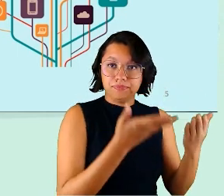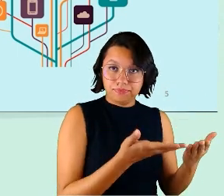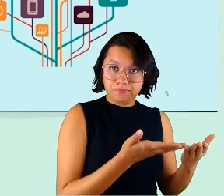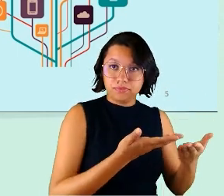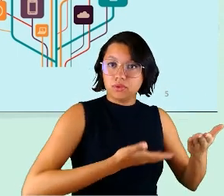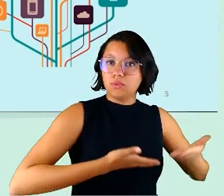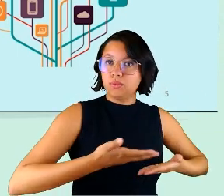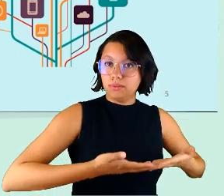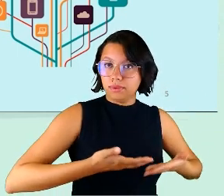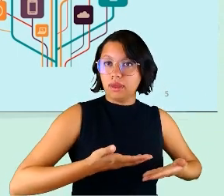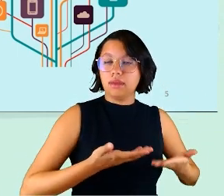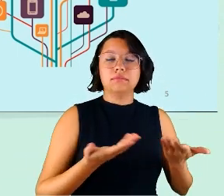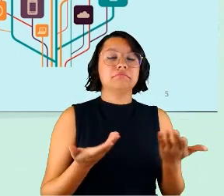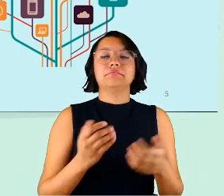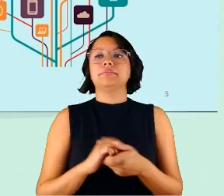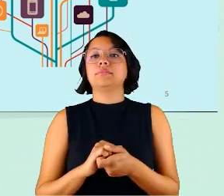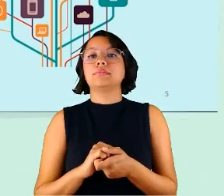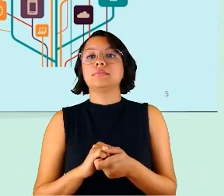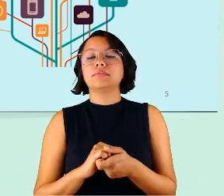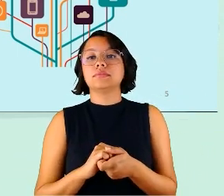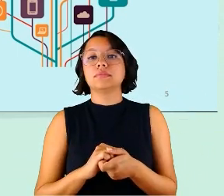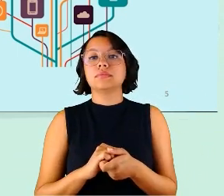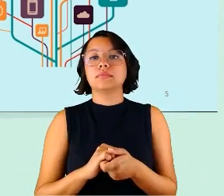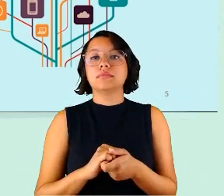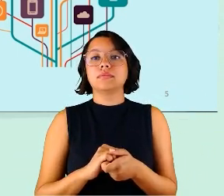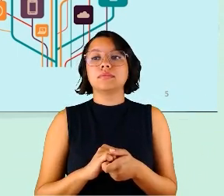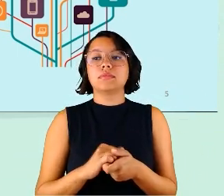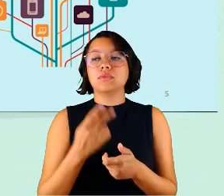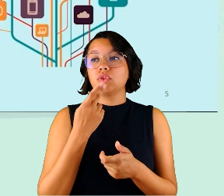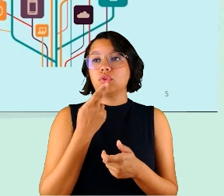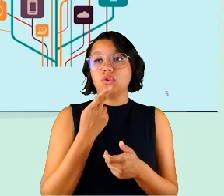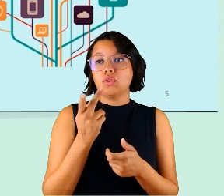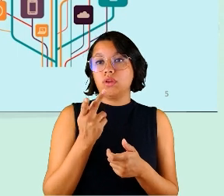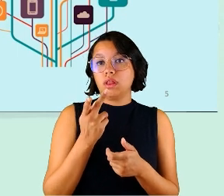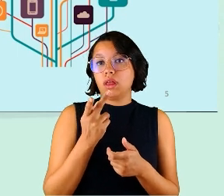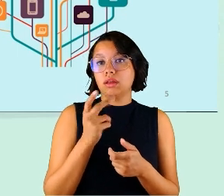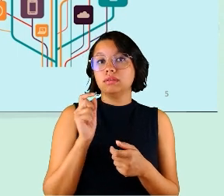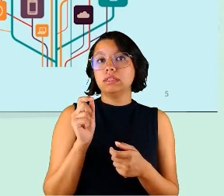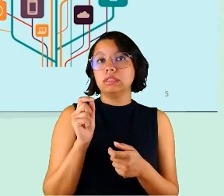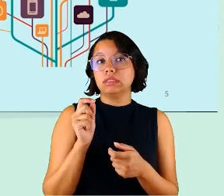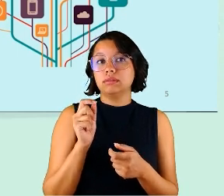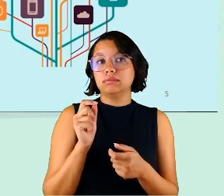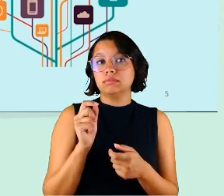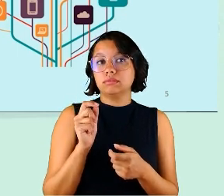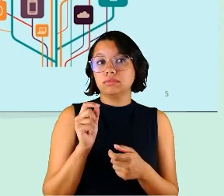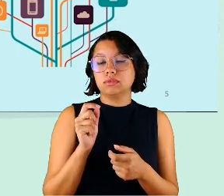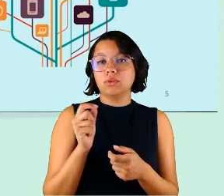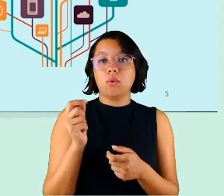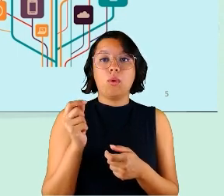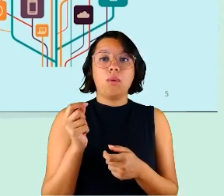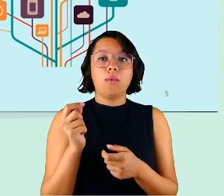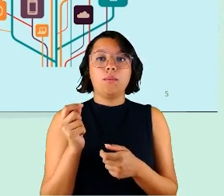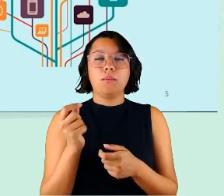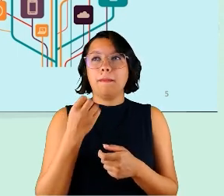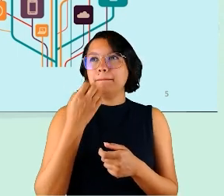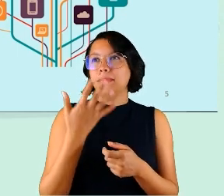o trabalhador. Então, eu não estou comentando, eu estou dizendo que como potencial e como benefício relatado,